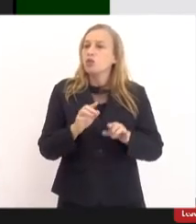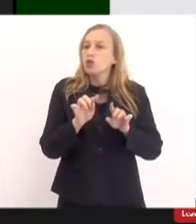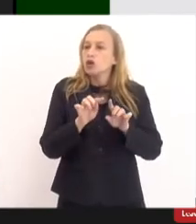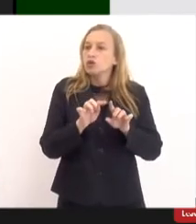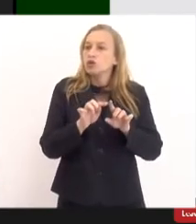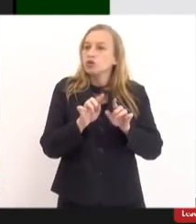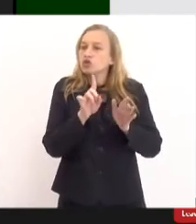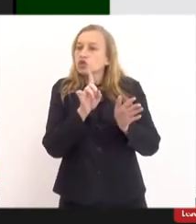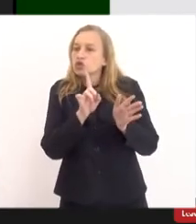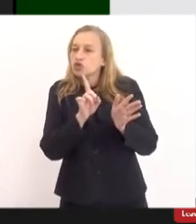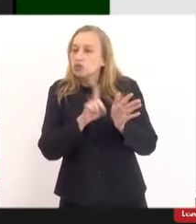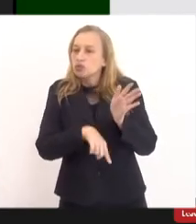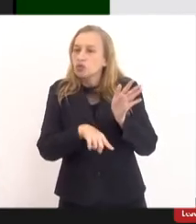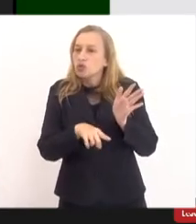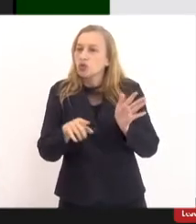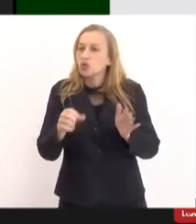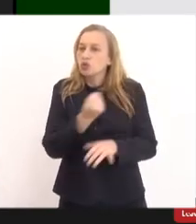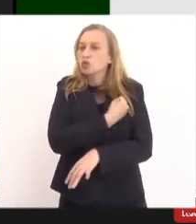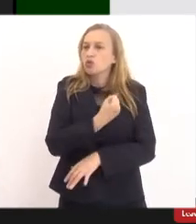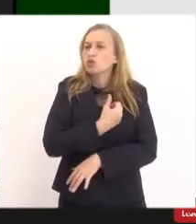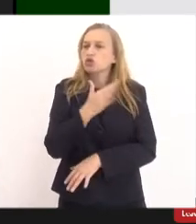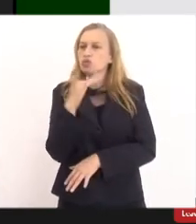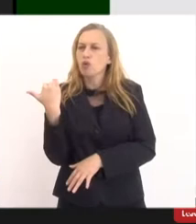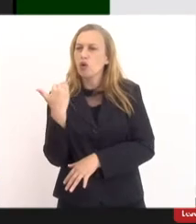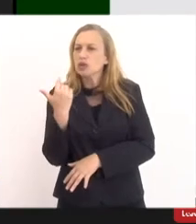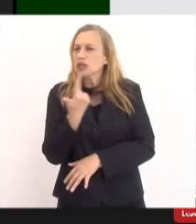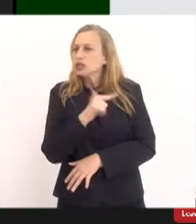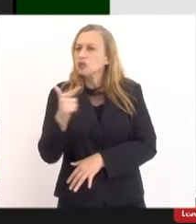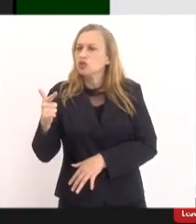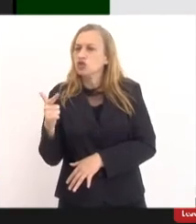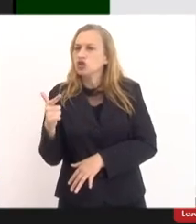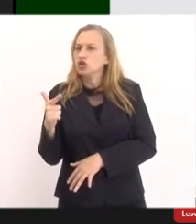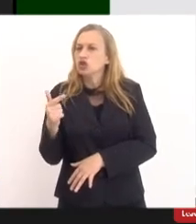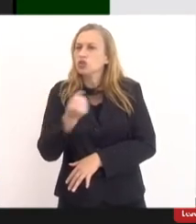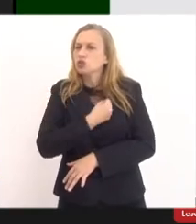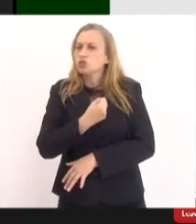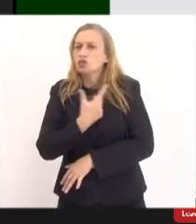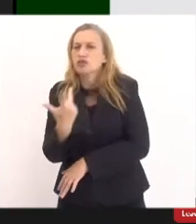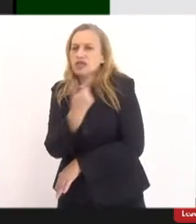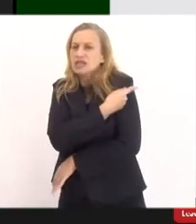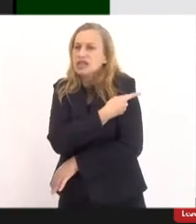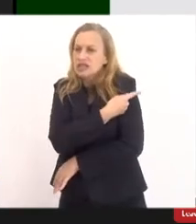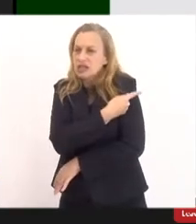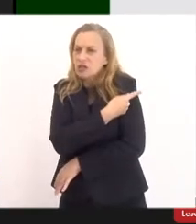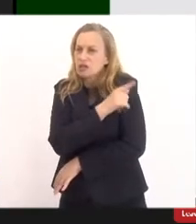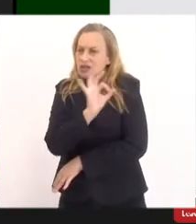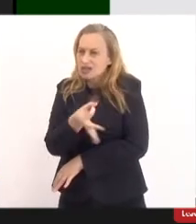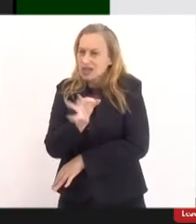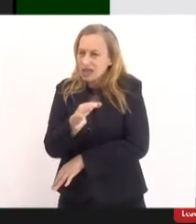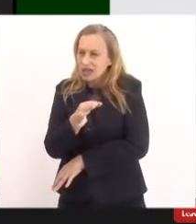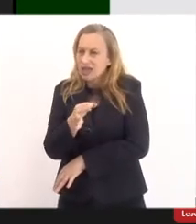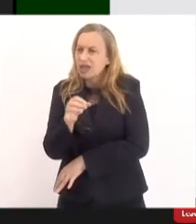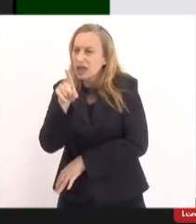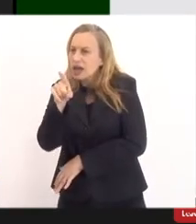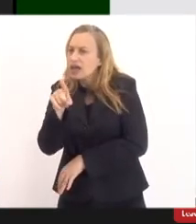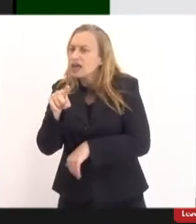o índice de mortes de casos, não tinha índice de vacinação completo aqui na barrinha verde,